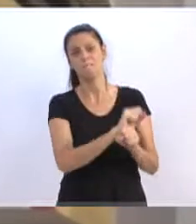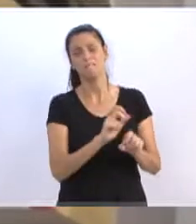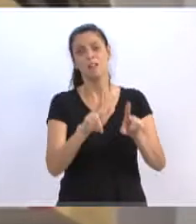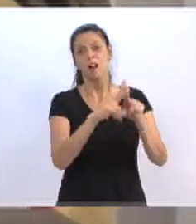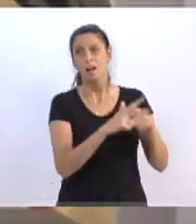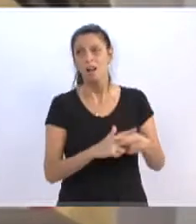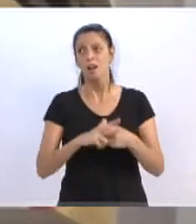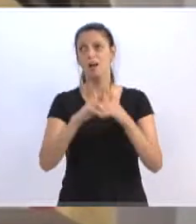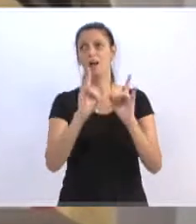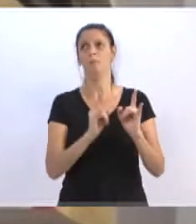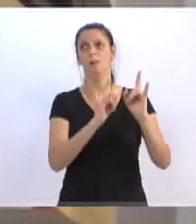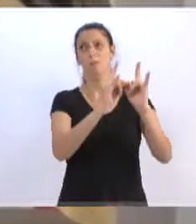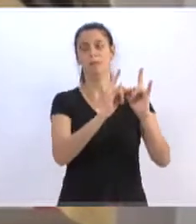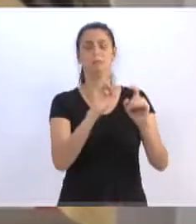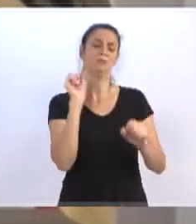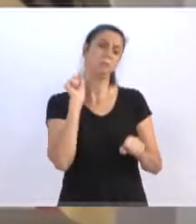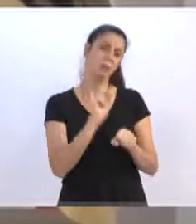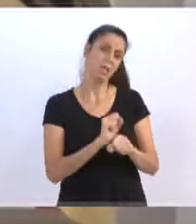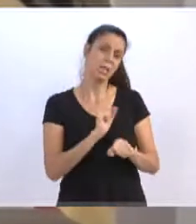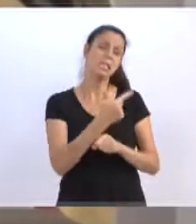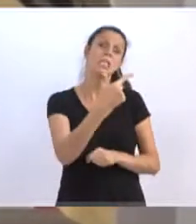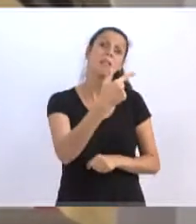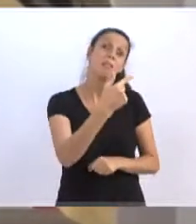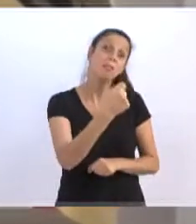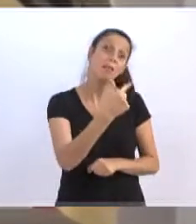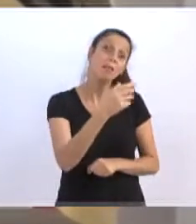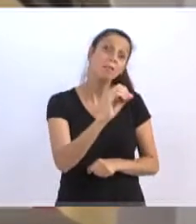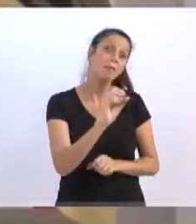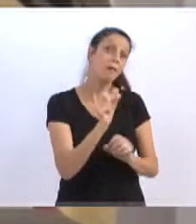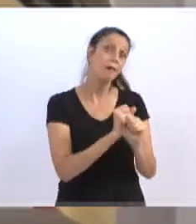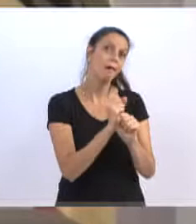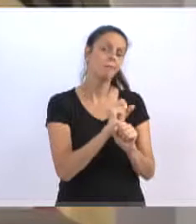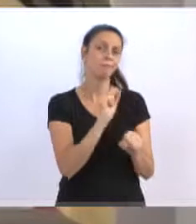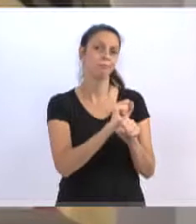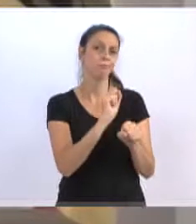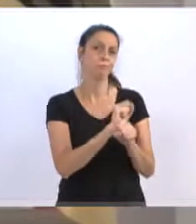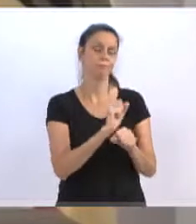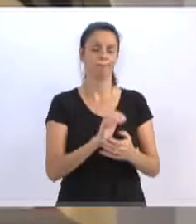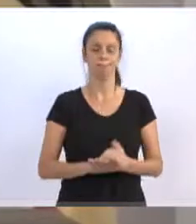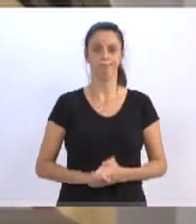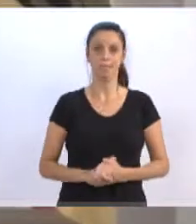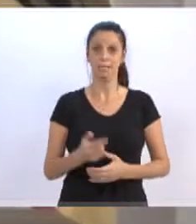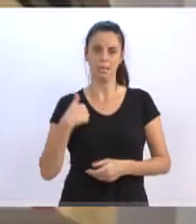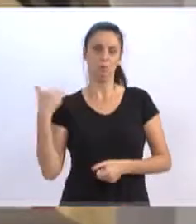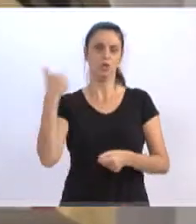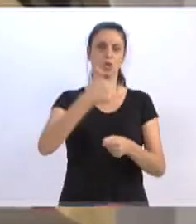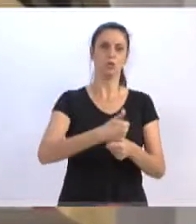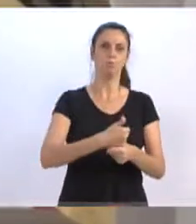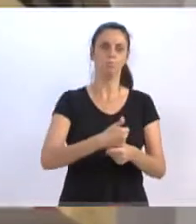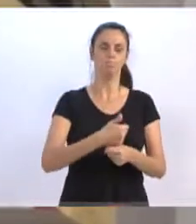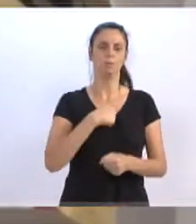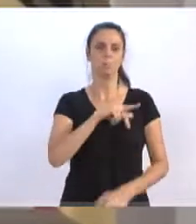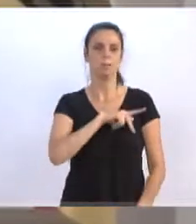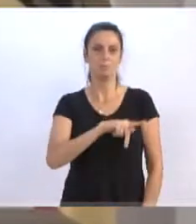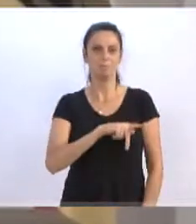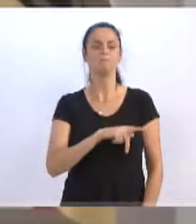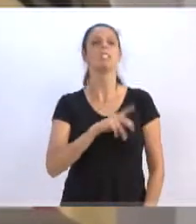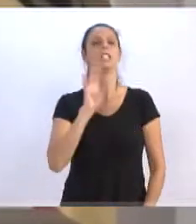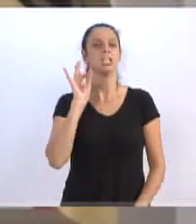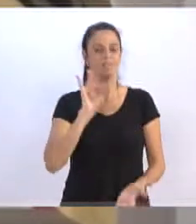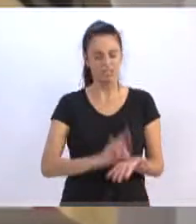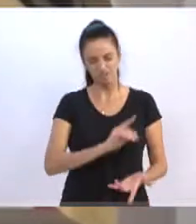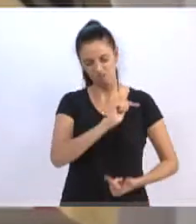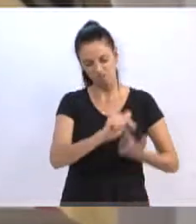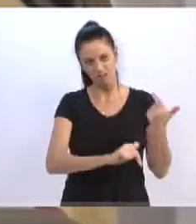anos, aquele prédio aguardava por um restauro. Tive o prazer de entregá-lo restaurado